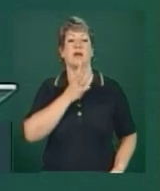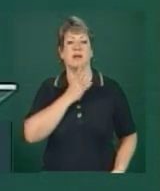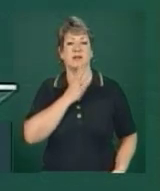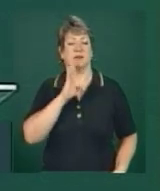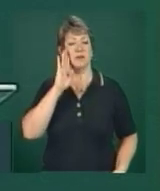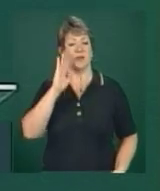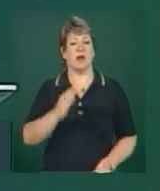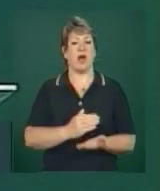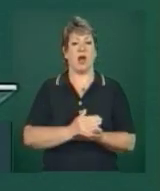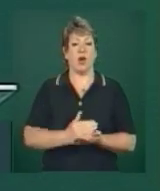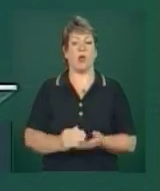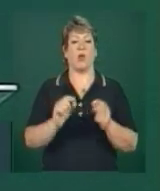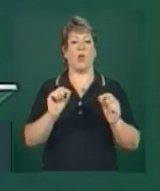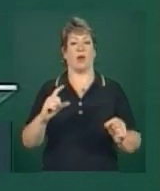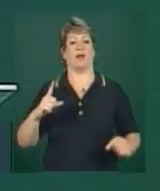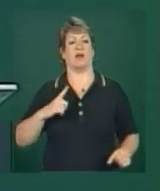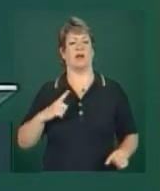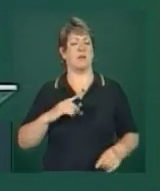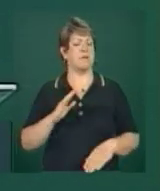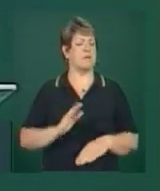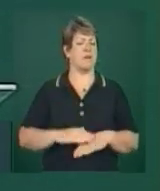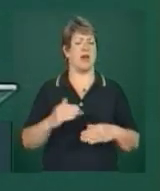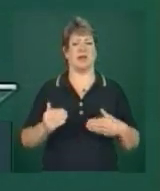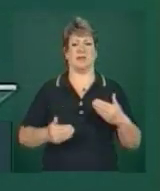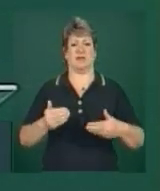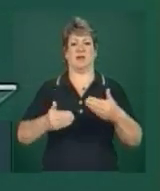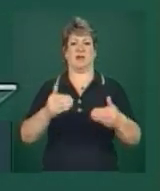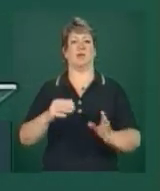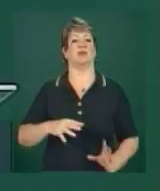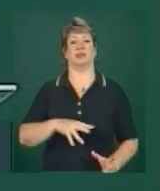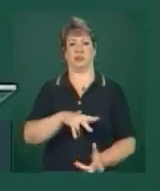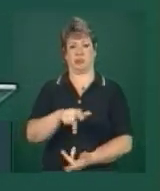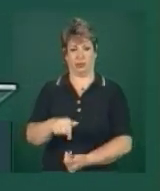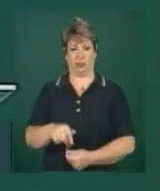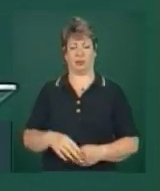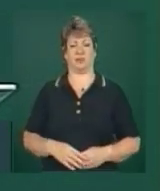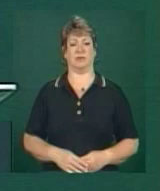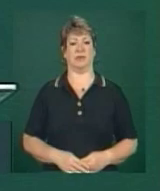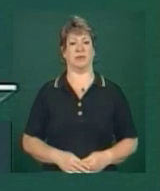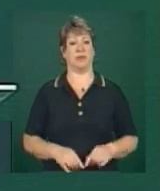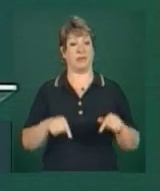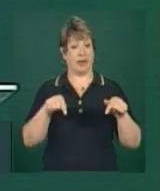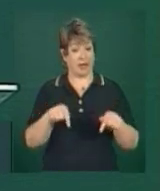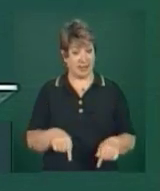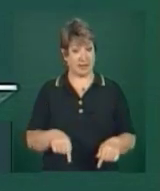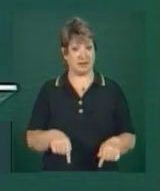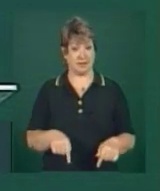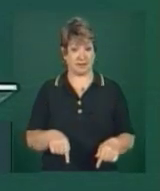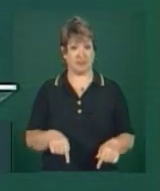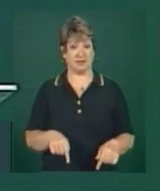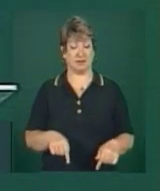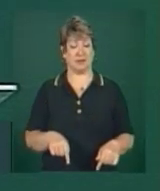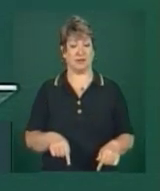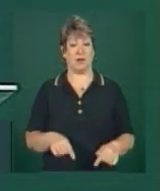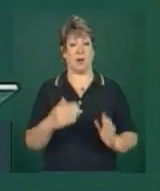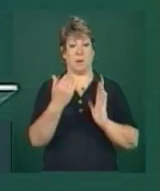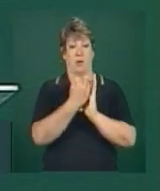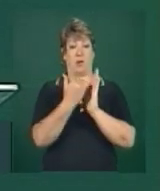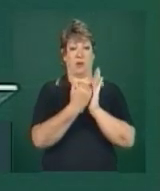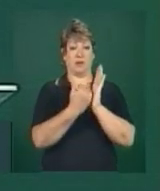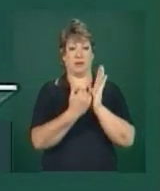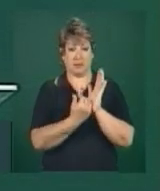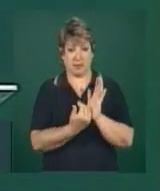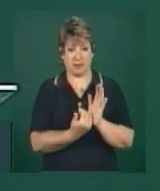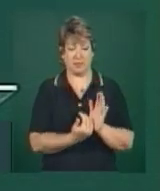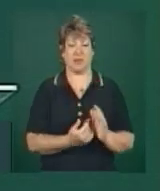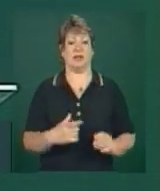partir do que existe de mais avançado no mundo. Este programa, ele se